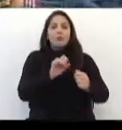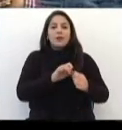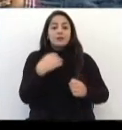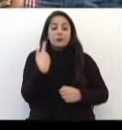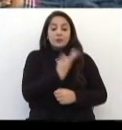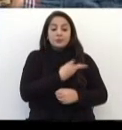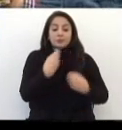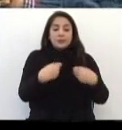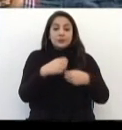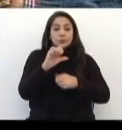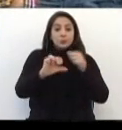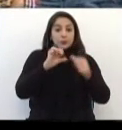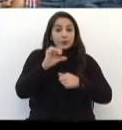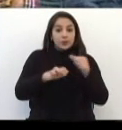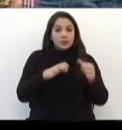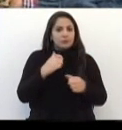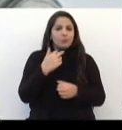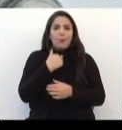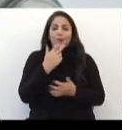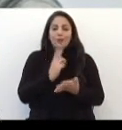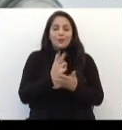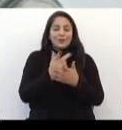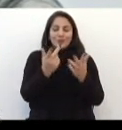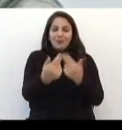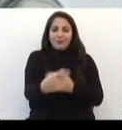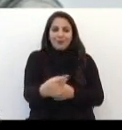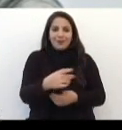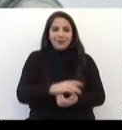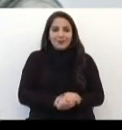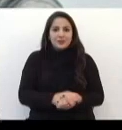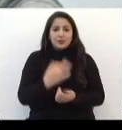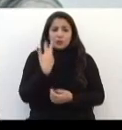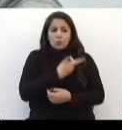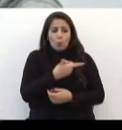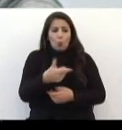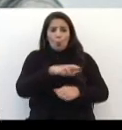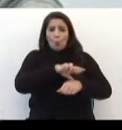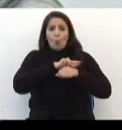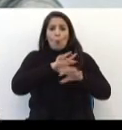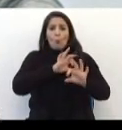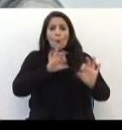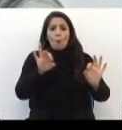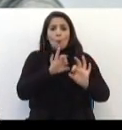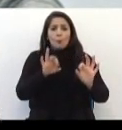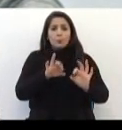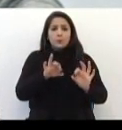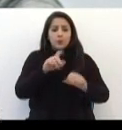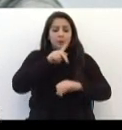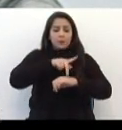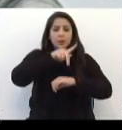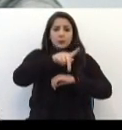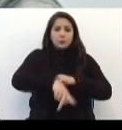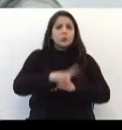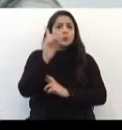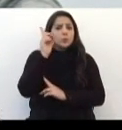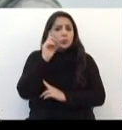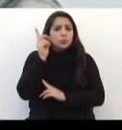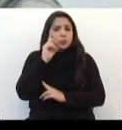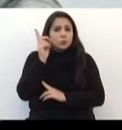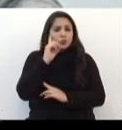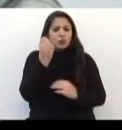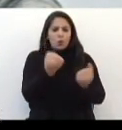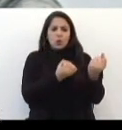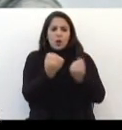Não dá mais Para continuar assim Nós não temos segurança Em lugar nenhum Passo fundo Todo dia É um carro